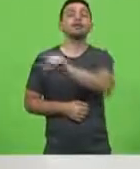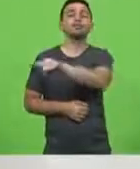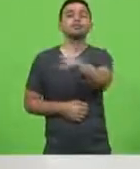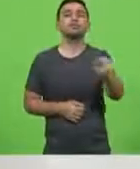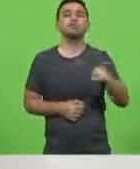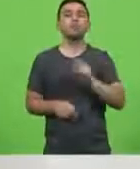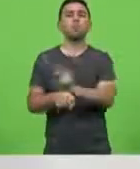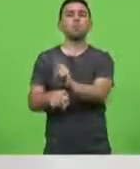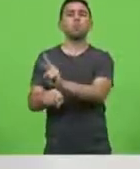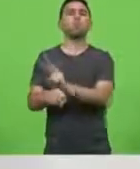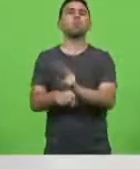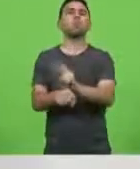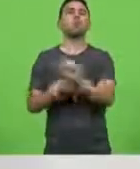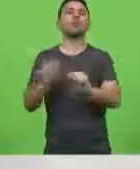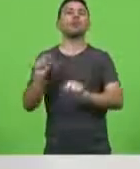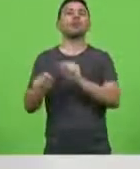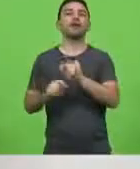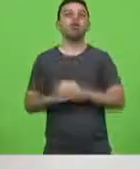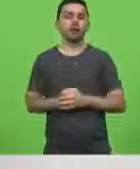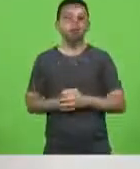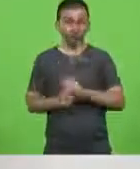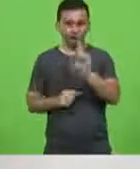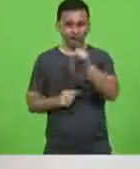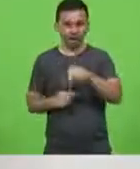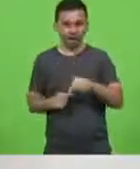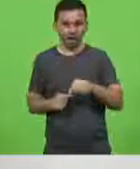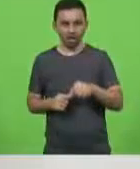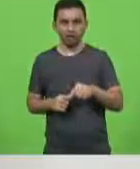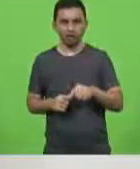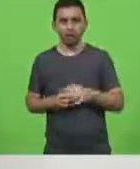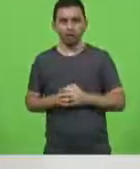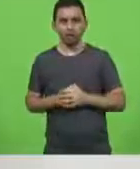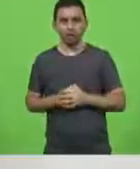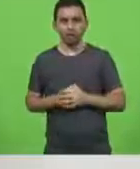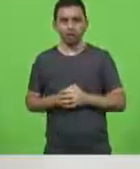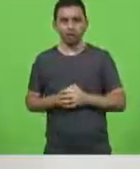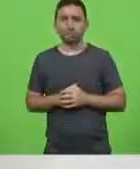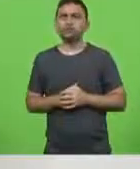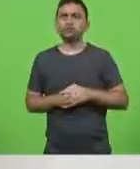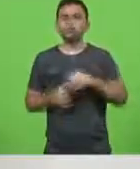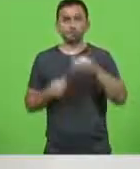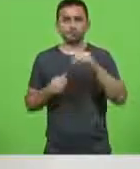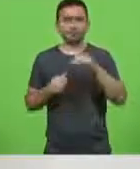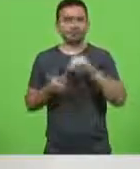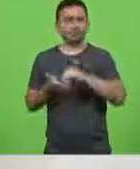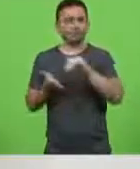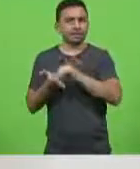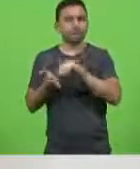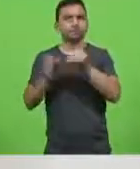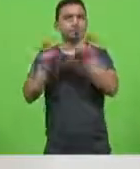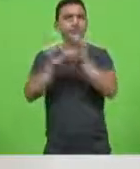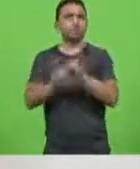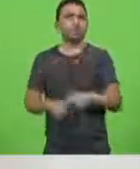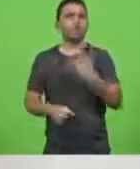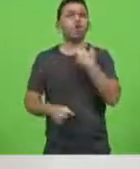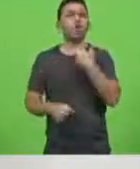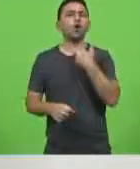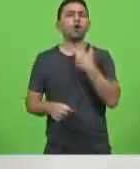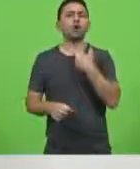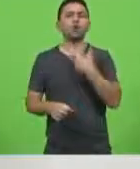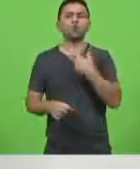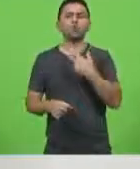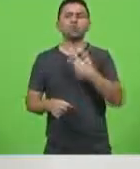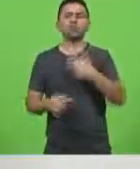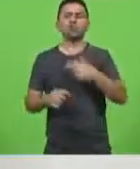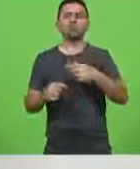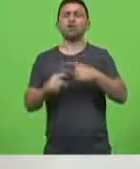protegendo? estamos protegendo alguém de concorrência? é isso? Secretaria de Infraestrutura por que vocês não reconhecem a NTT?